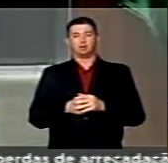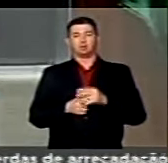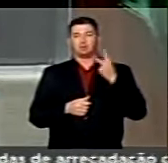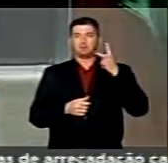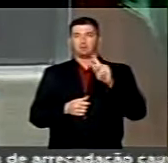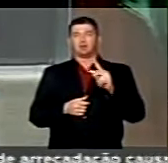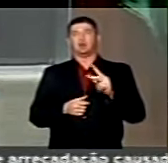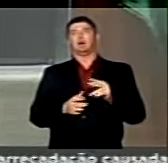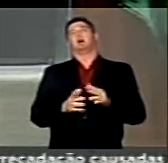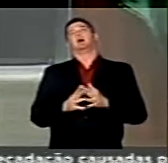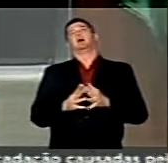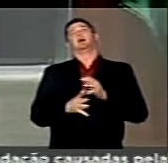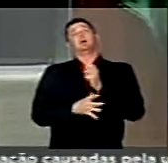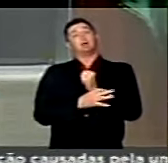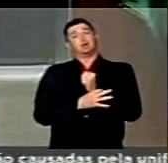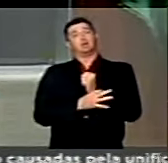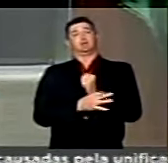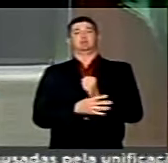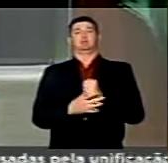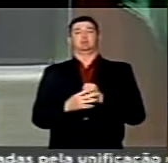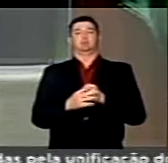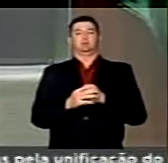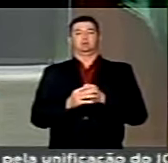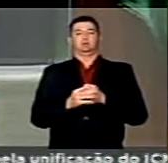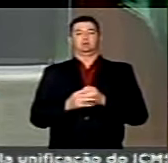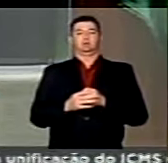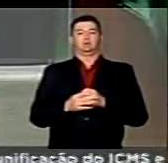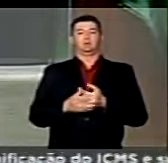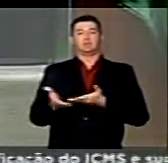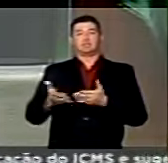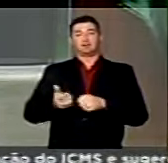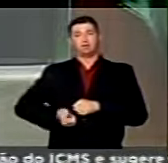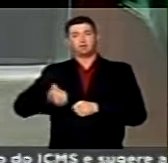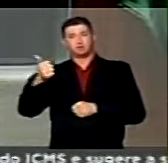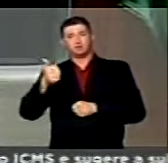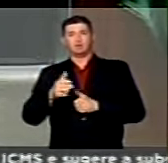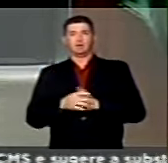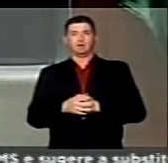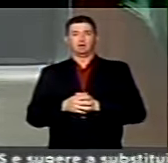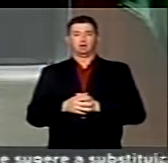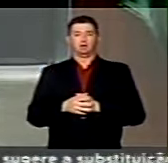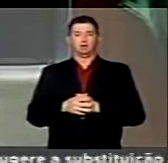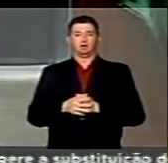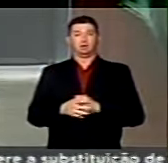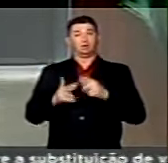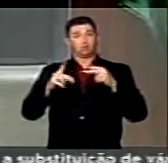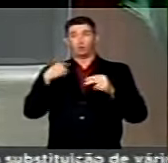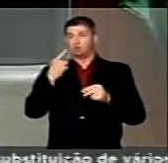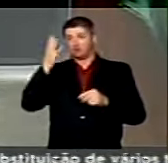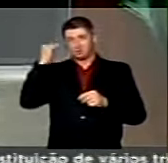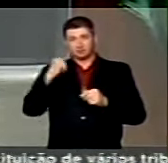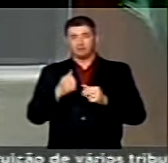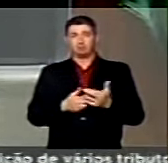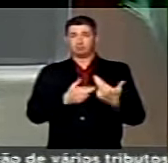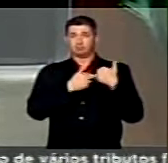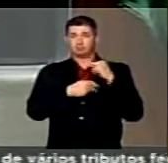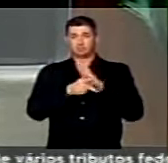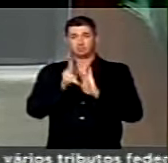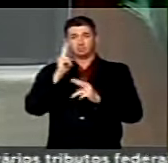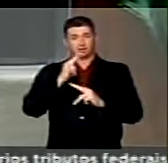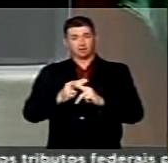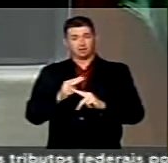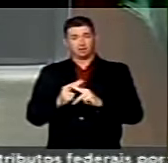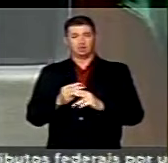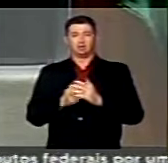garantir melhor prestação de serviço, como todos nós sabemos, o papel da Caixa